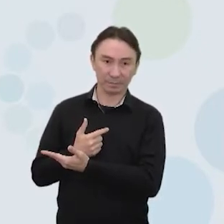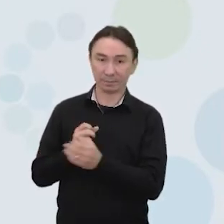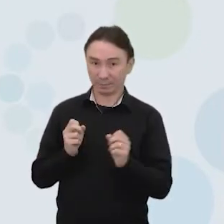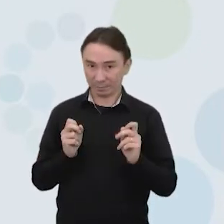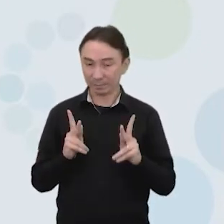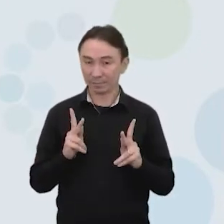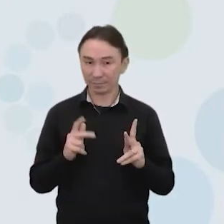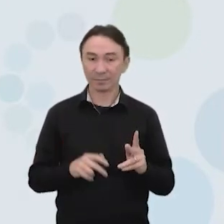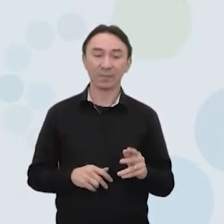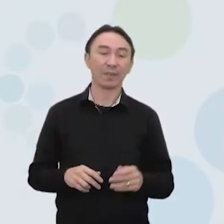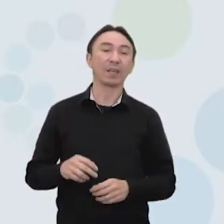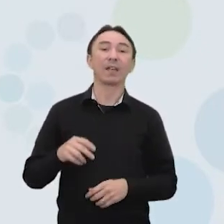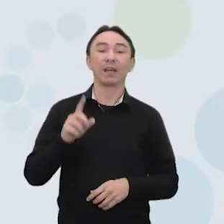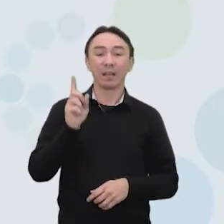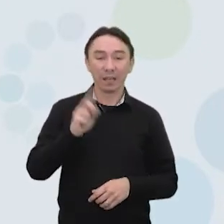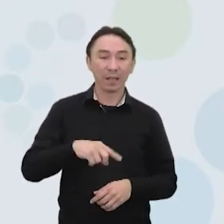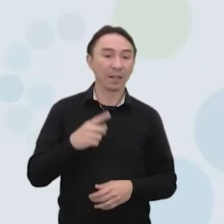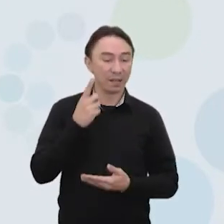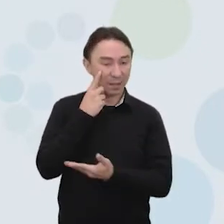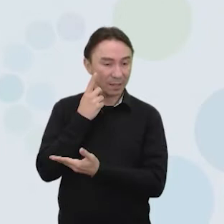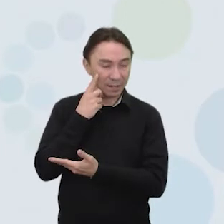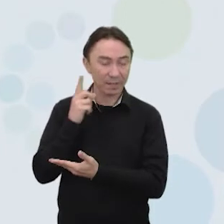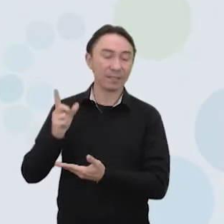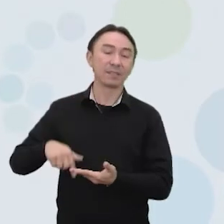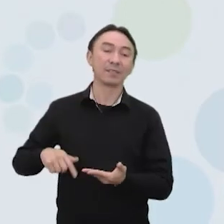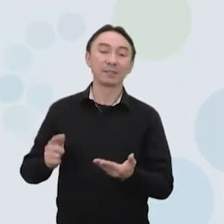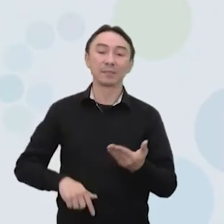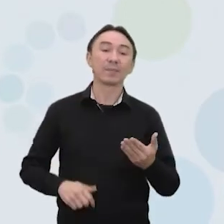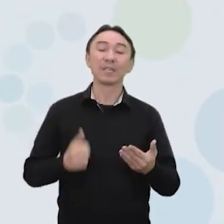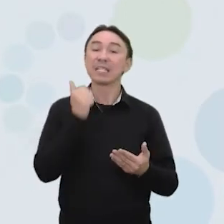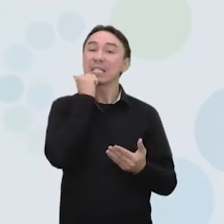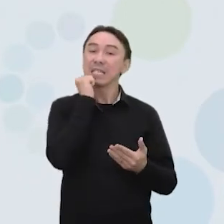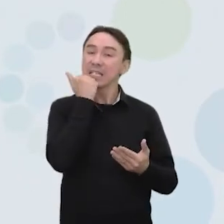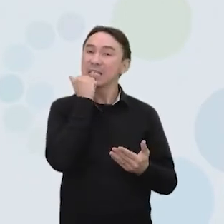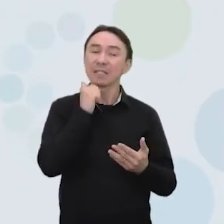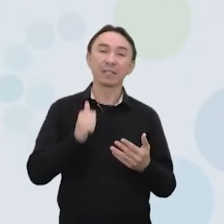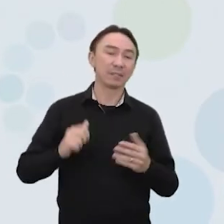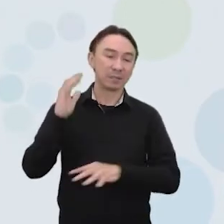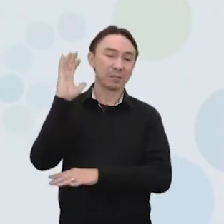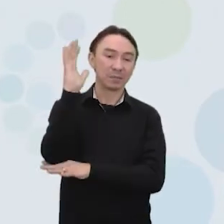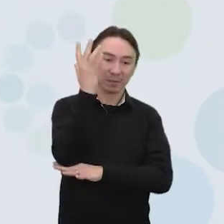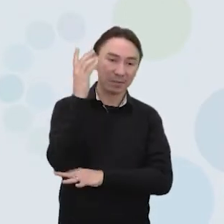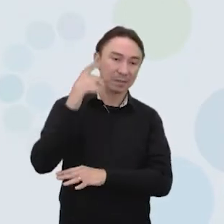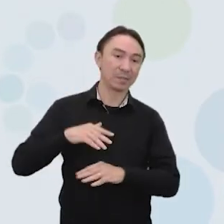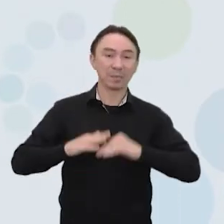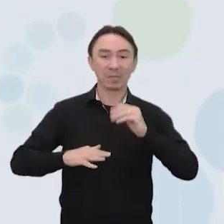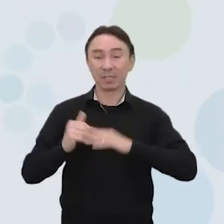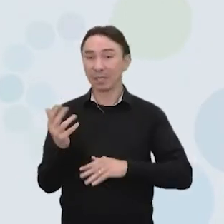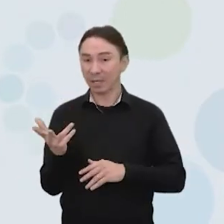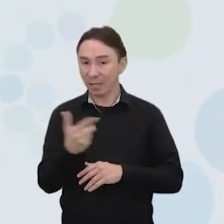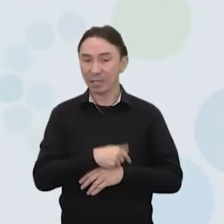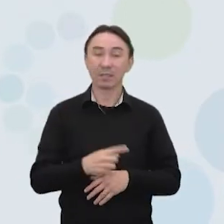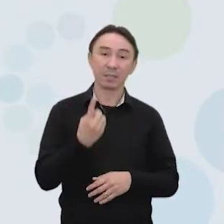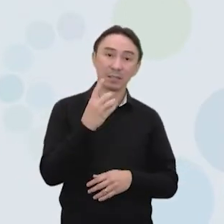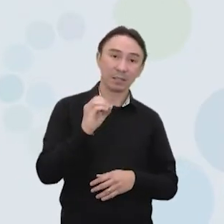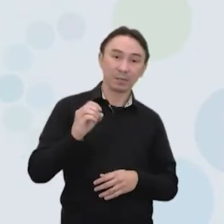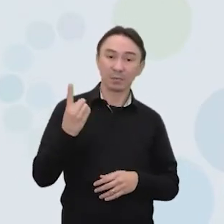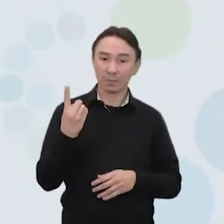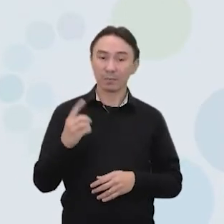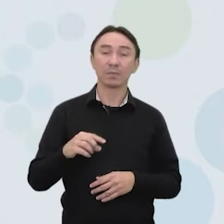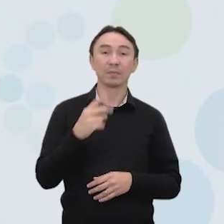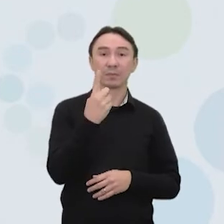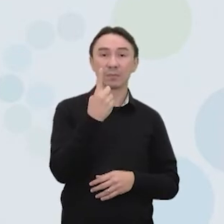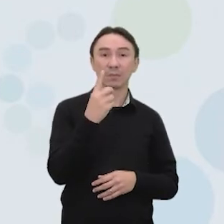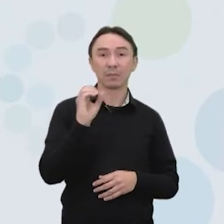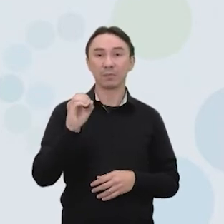componente. Estamos falando do Currículo de Ciências da Natureza, habilidades 101 e 102, vocês vão encontrar aí no material de